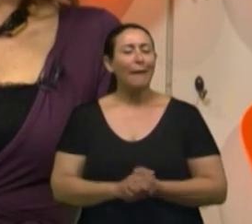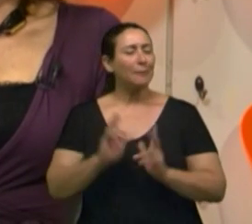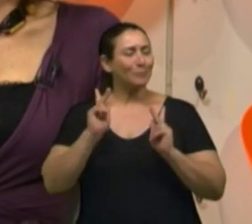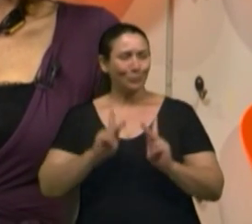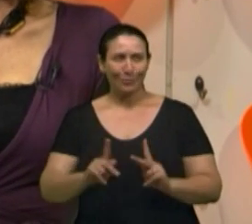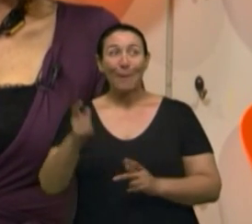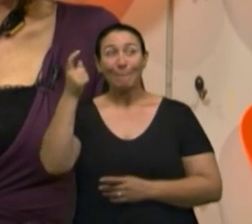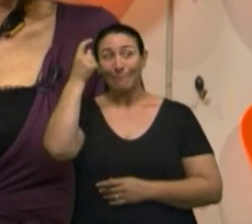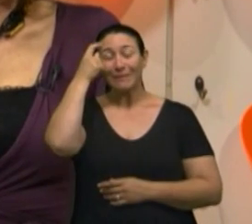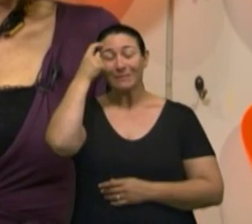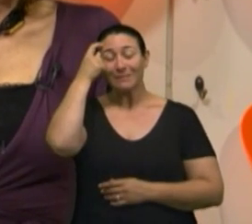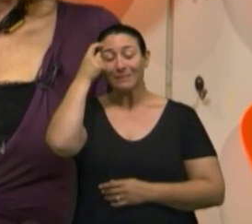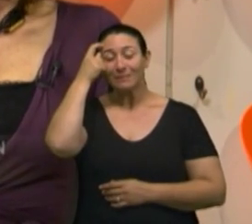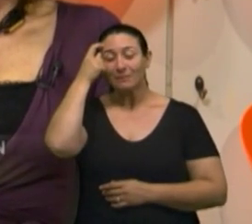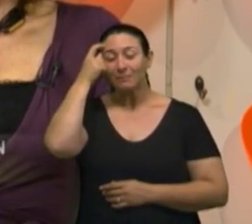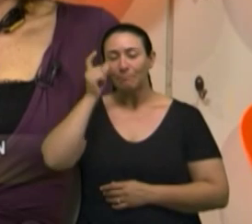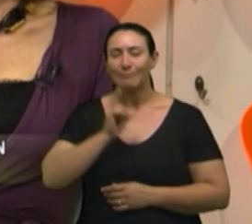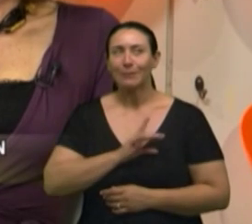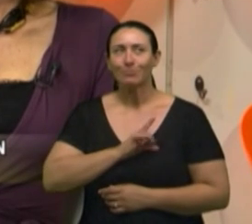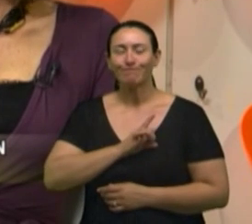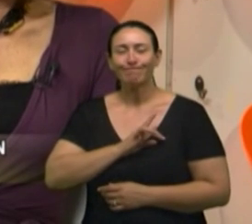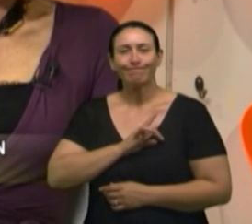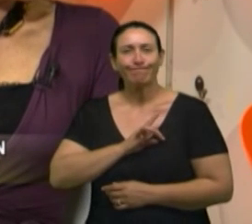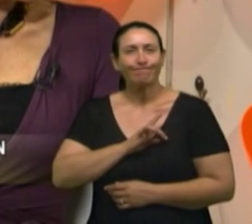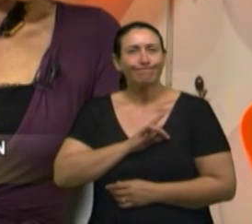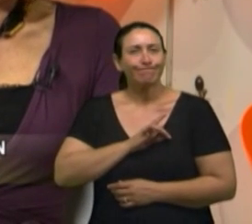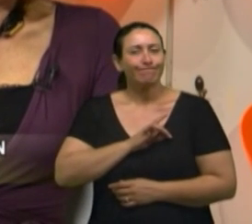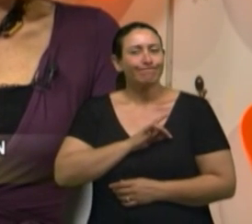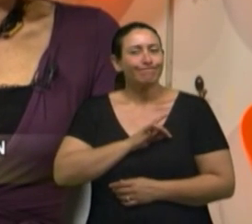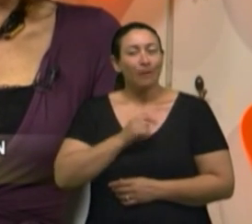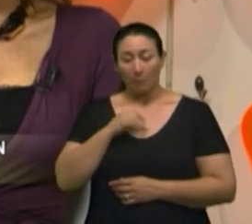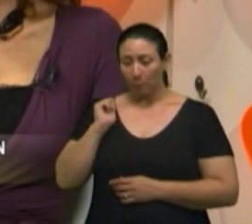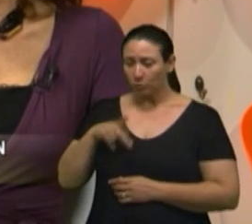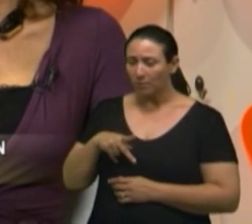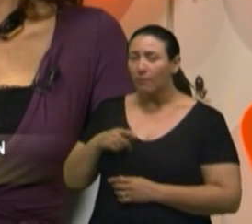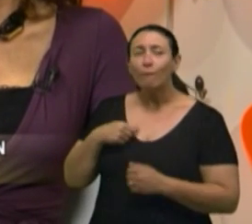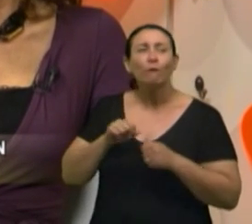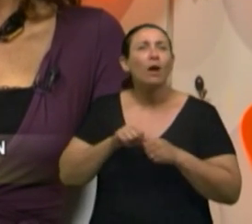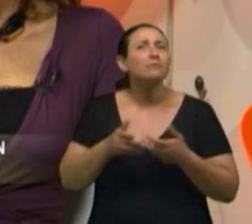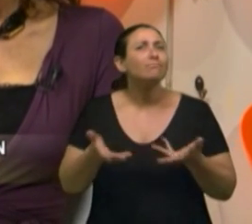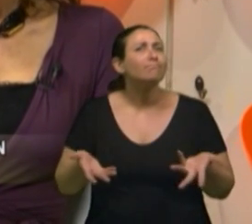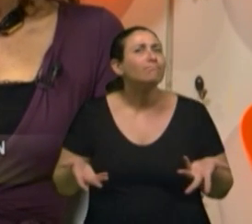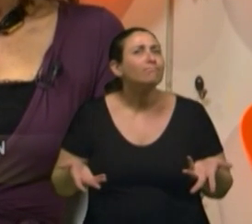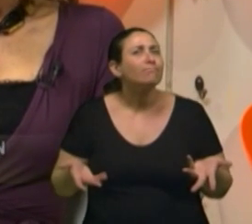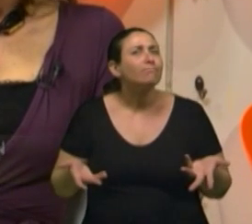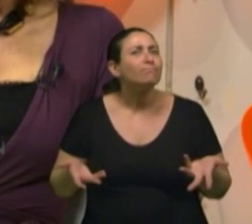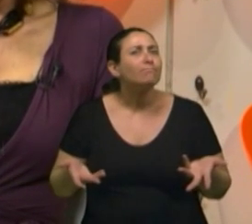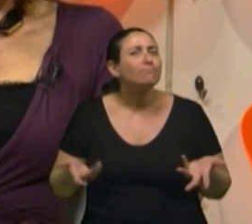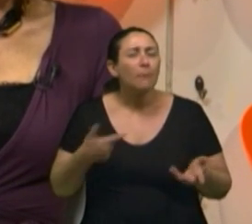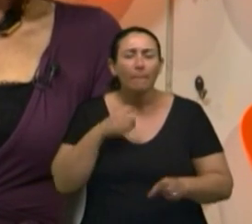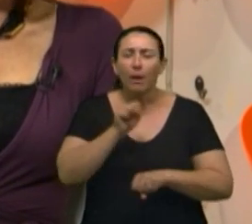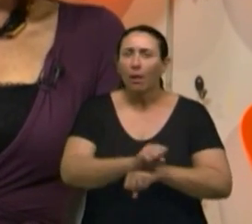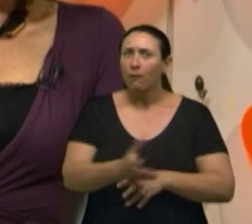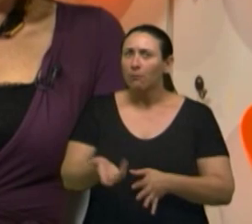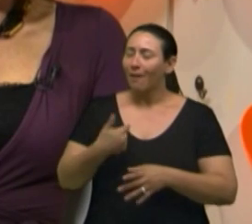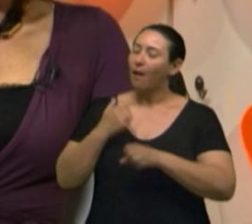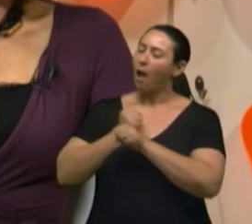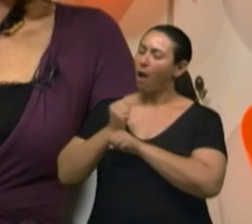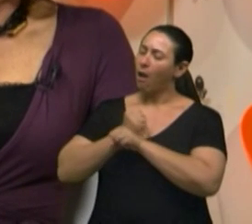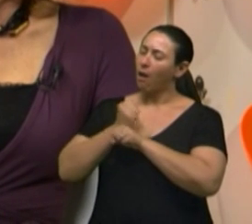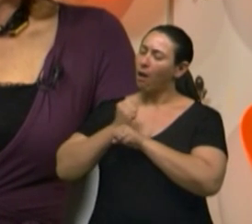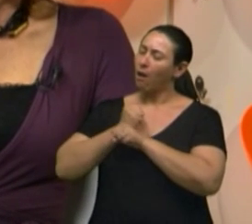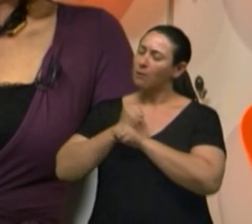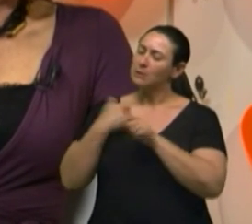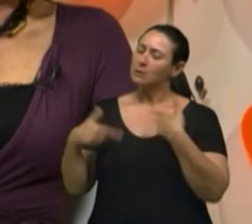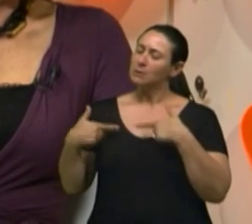Pensam no medo. Ah, elas pensam no medo. O fazer, né? O que fazer após tantos anos,